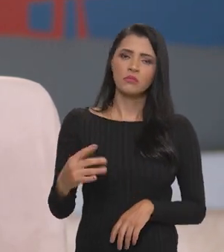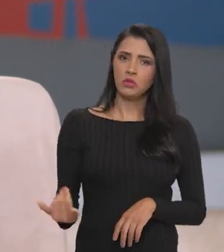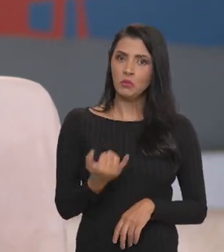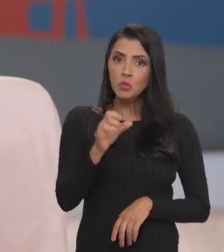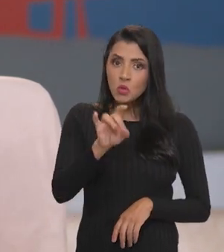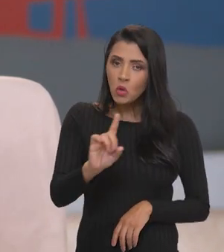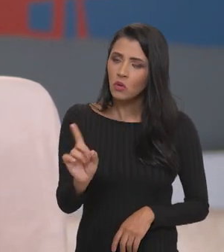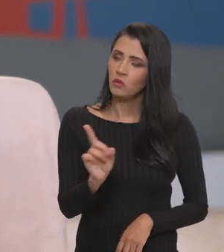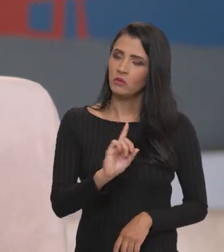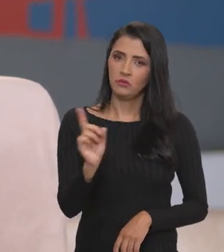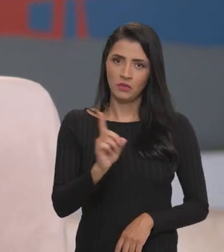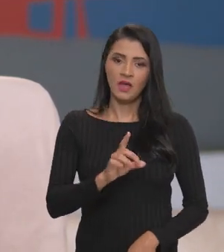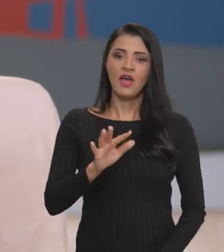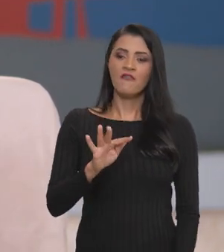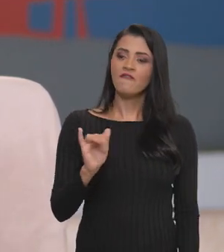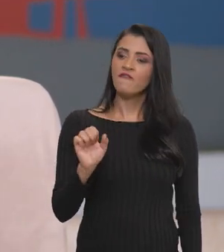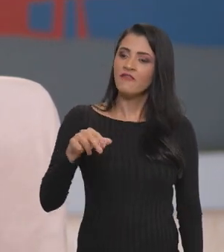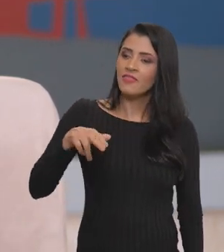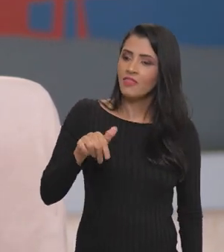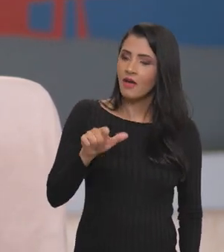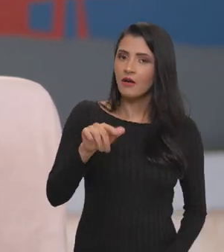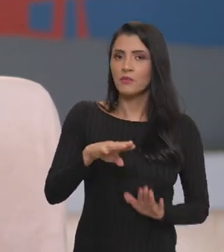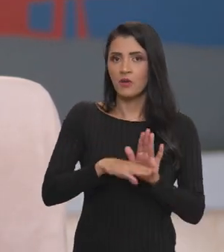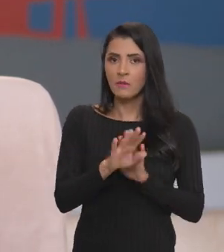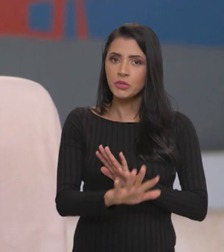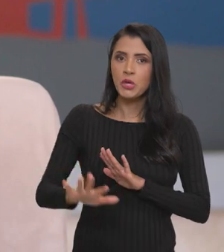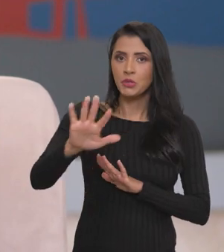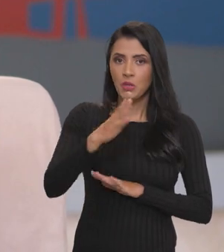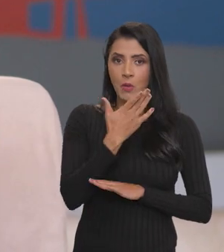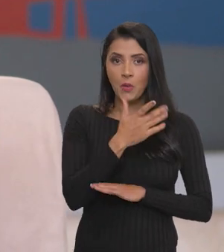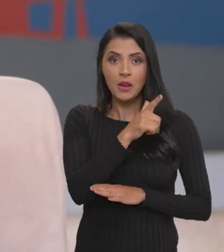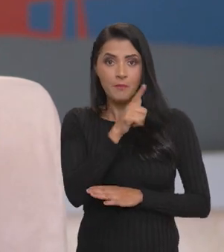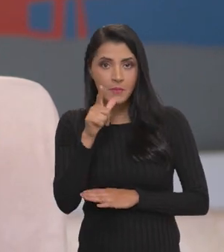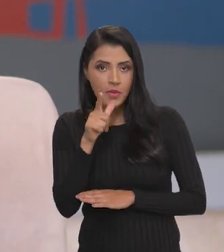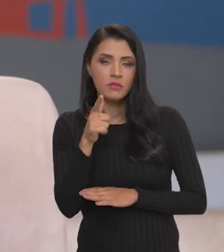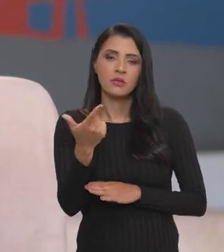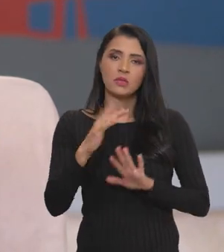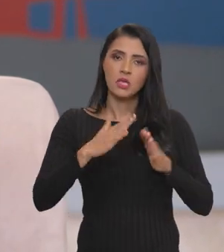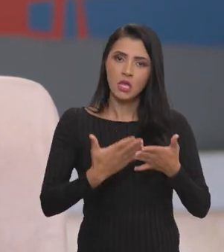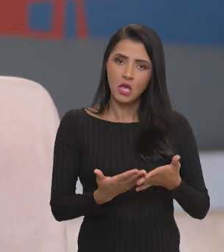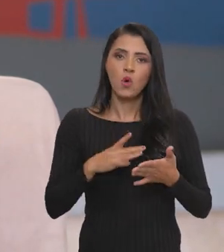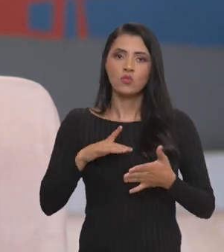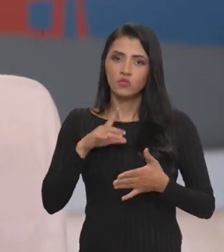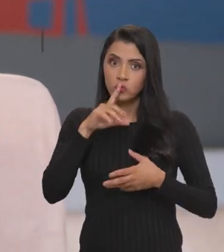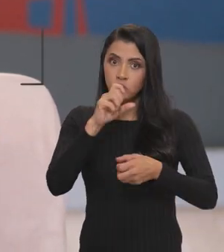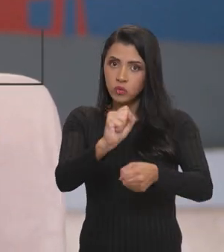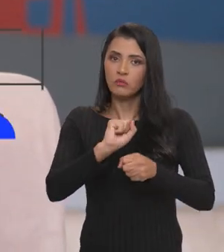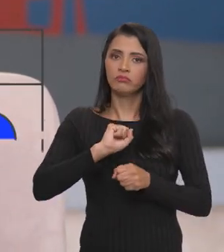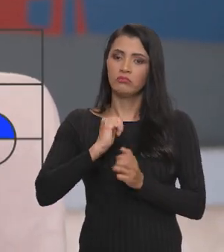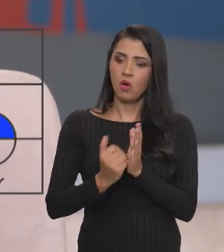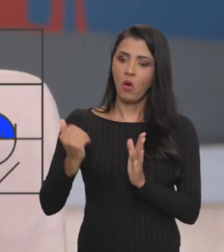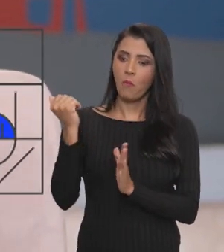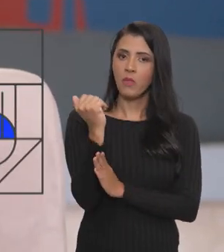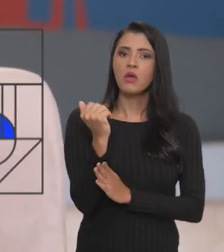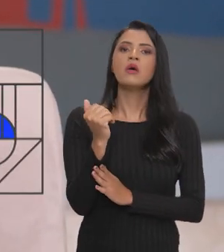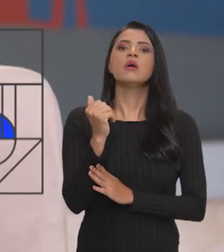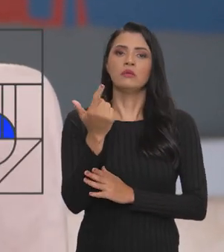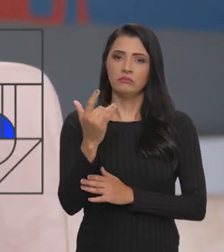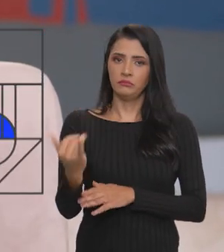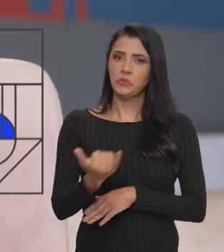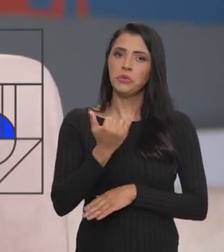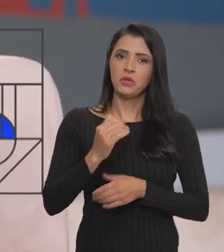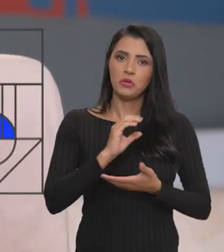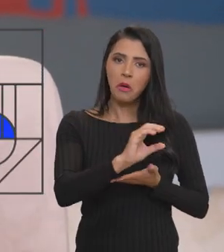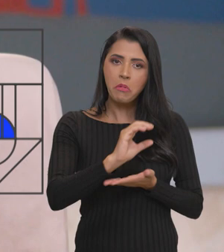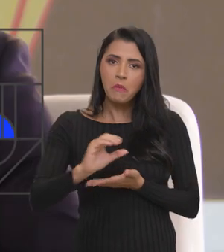muito importante. Mas não foi só isso. O PNAE, o Programa Nacional de Alimentação Escolar, foi fortalecido com o reajuste importante no